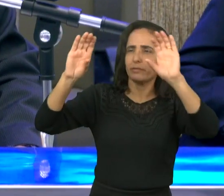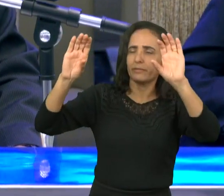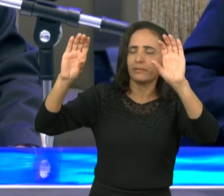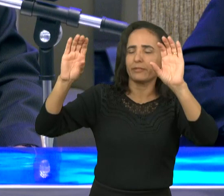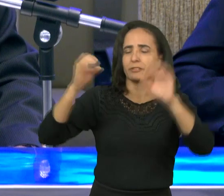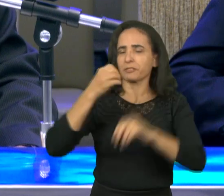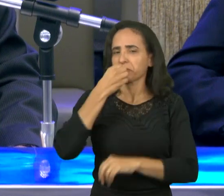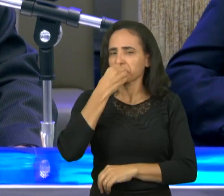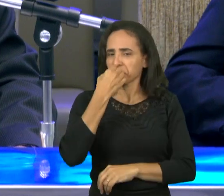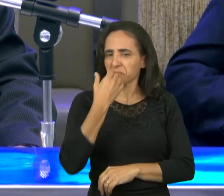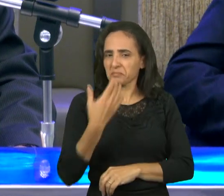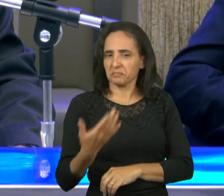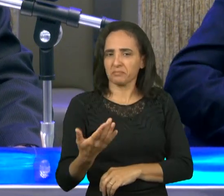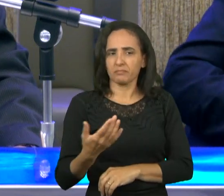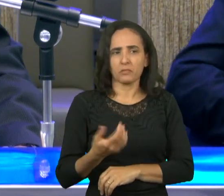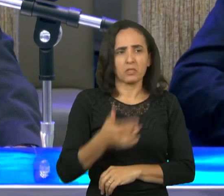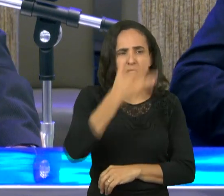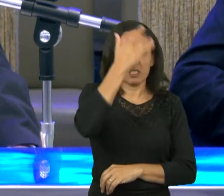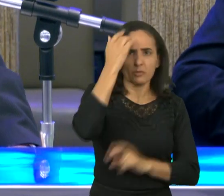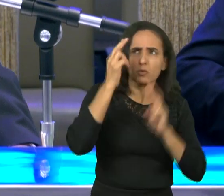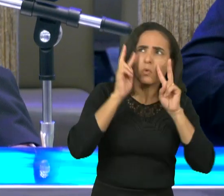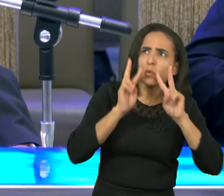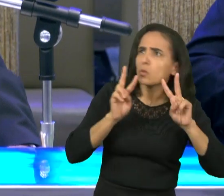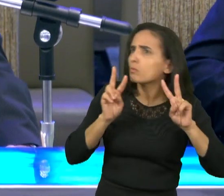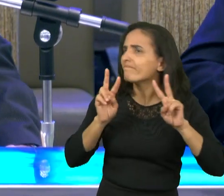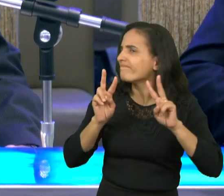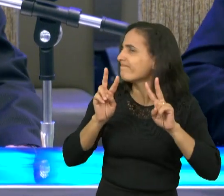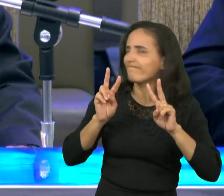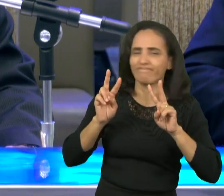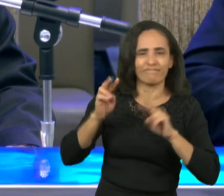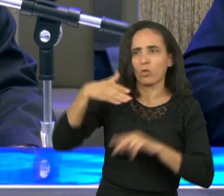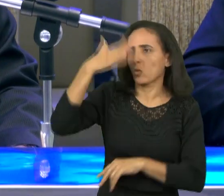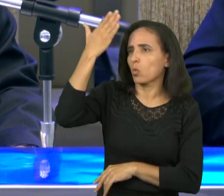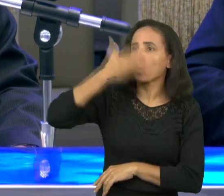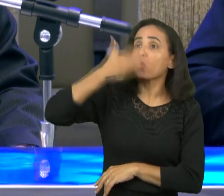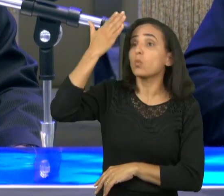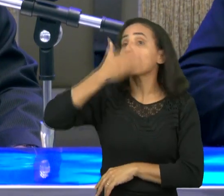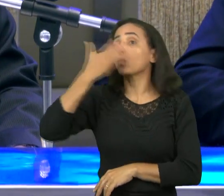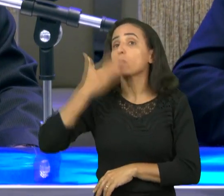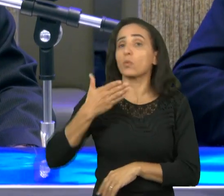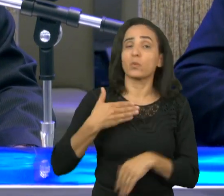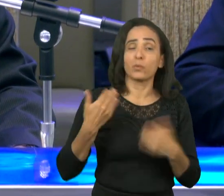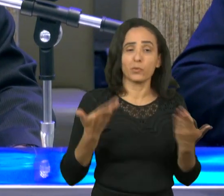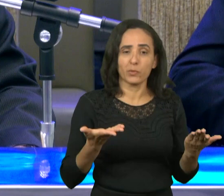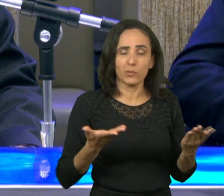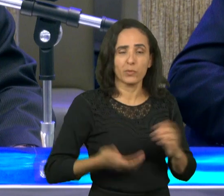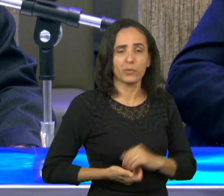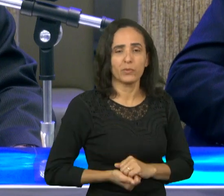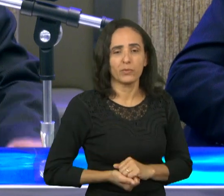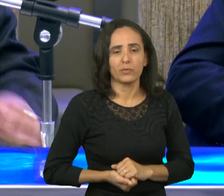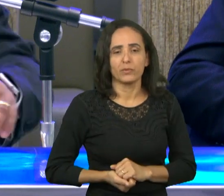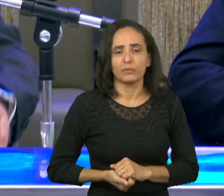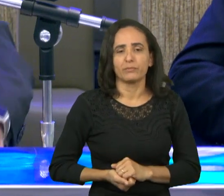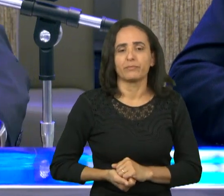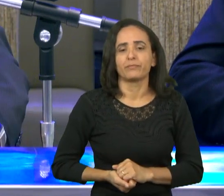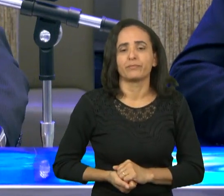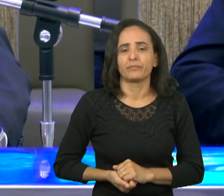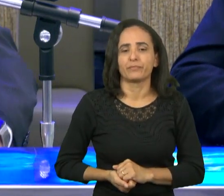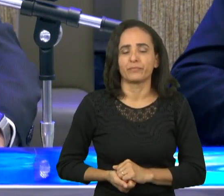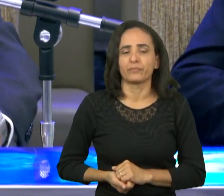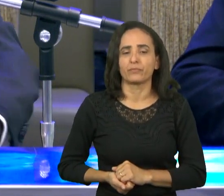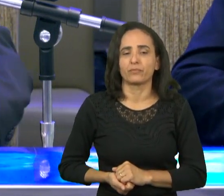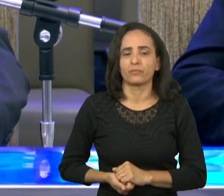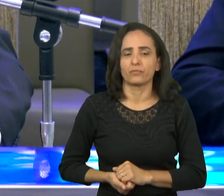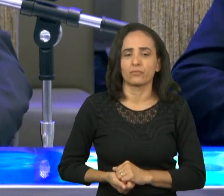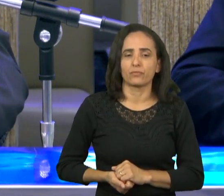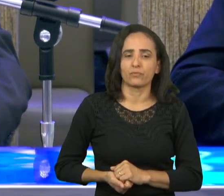verdade eterno e ninguém mais o viu. Nós observamos meus amados irmãos que ele foi um homem como eu disse que